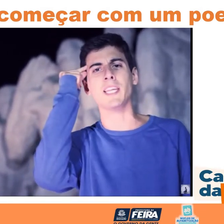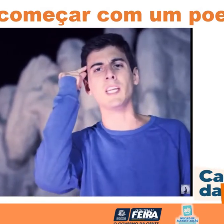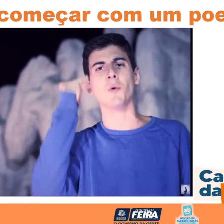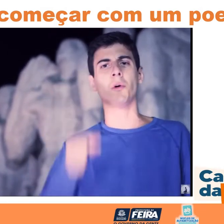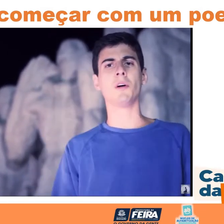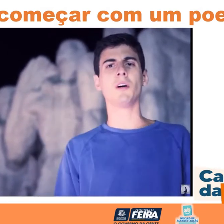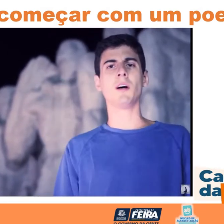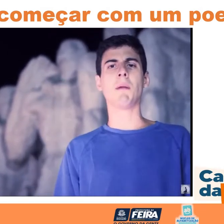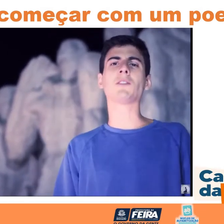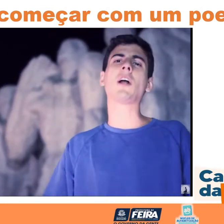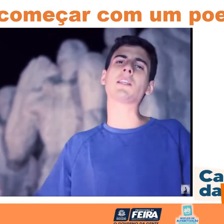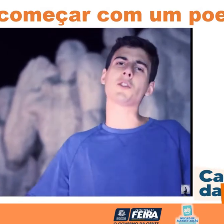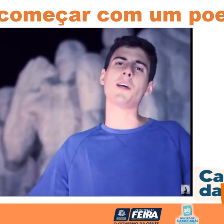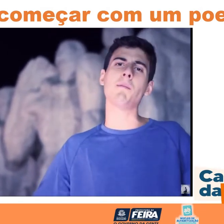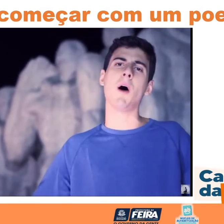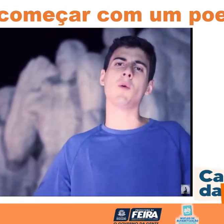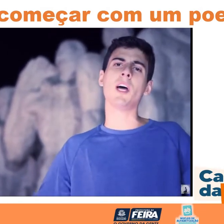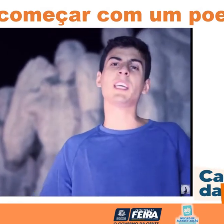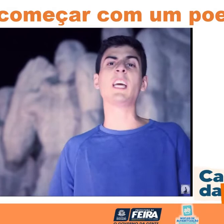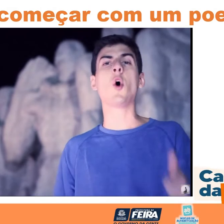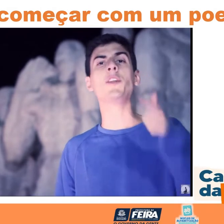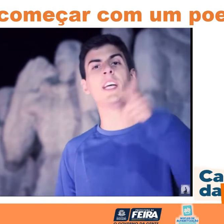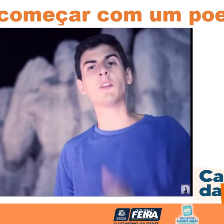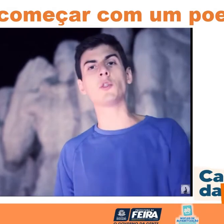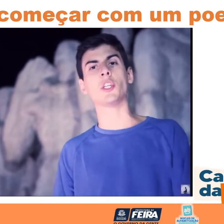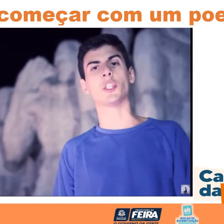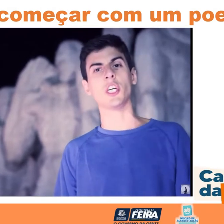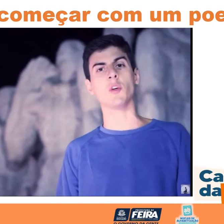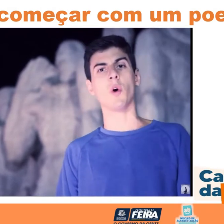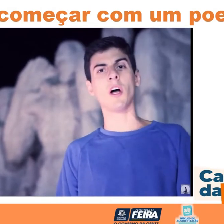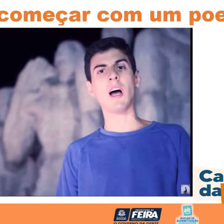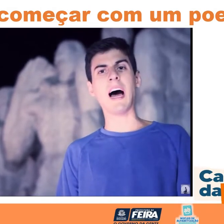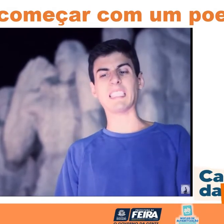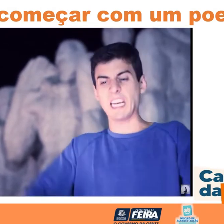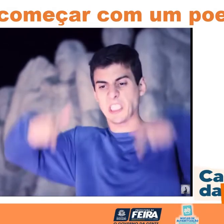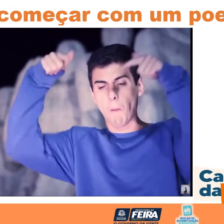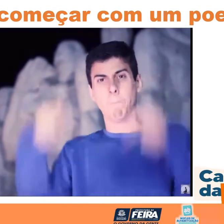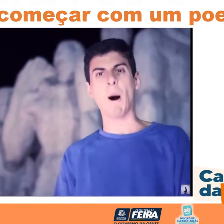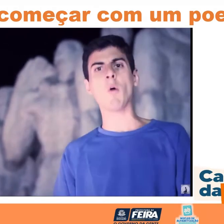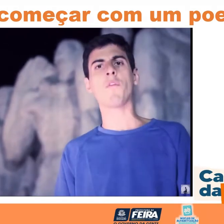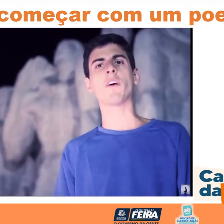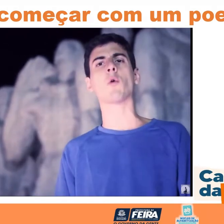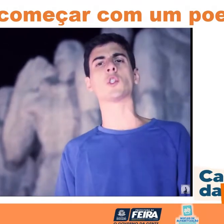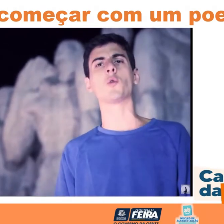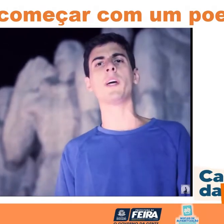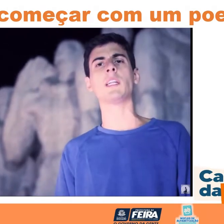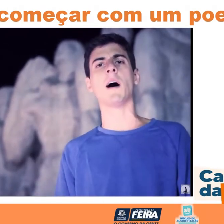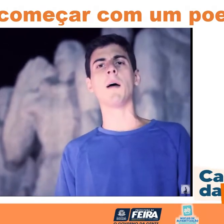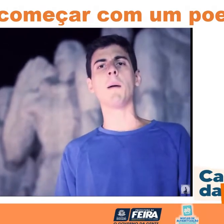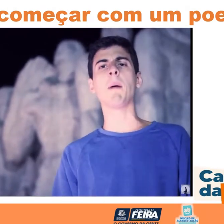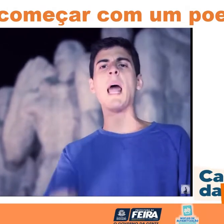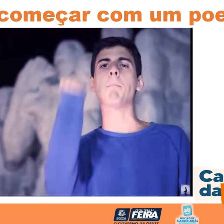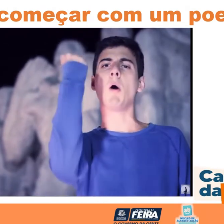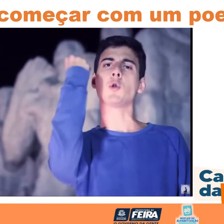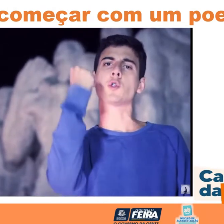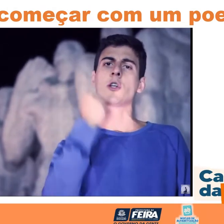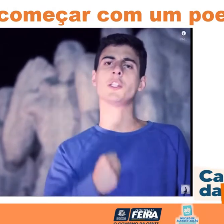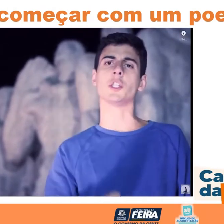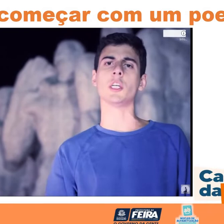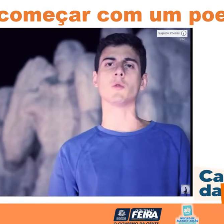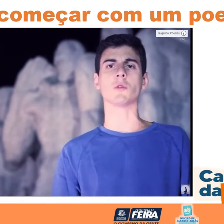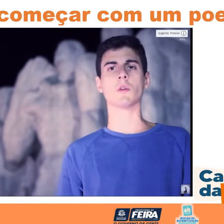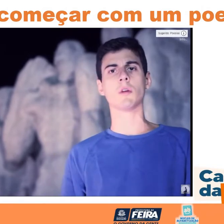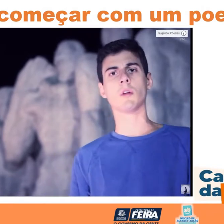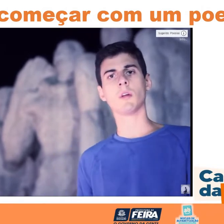pequenino. Mas olha só, irmão, que ironia do destino. Até São Paulo foi construída pela mão dos